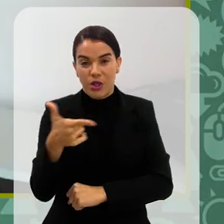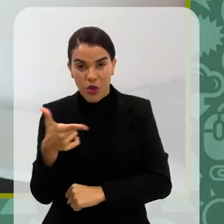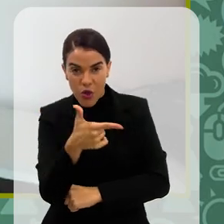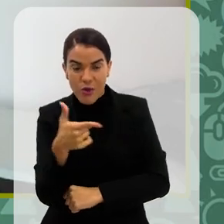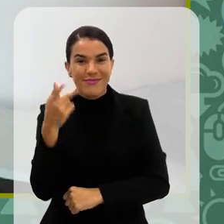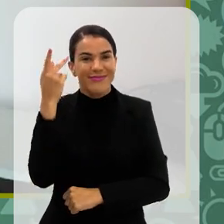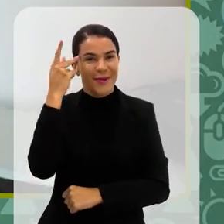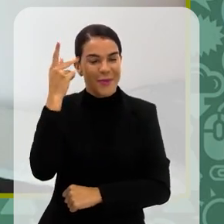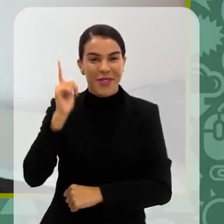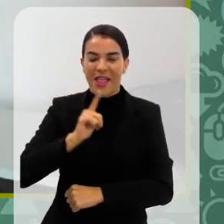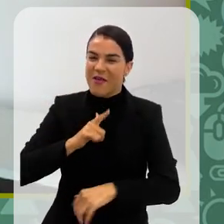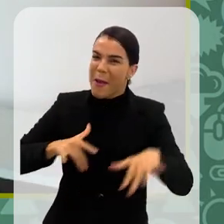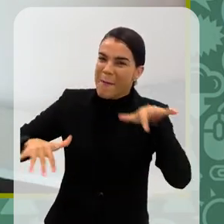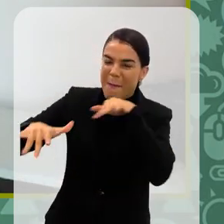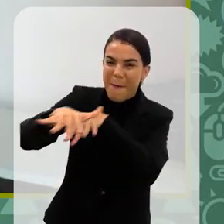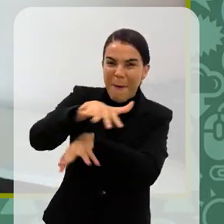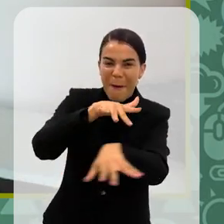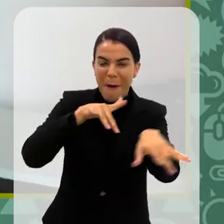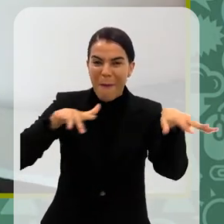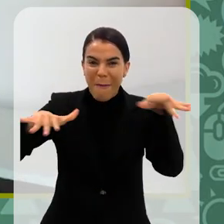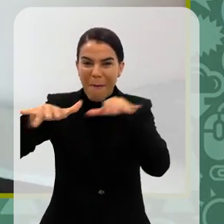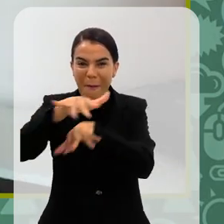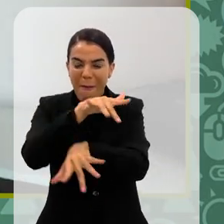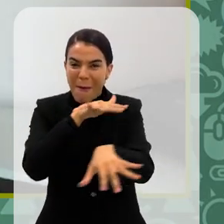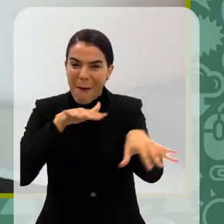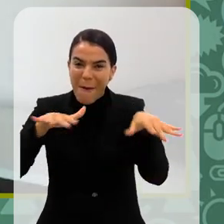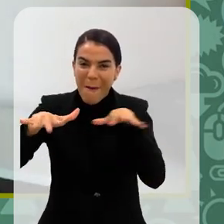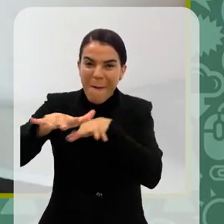2022 em São Paulo e foi uma loucura.